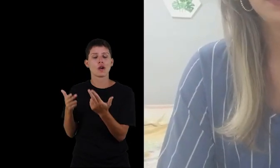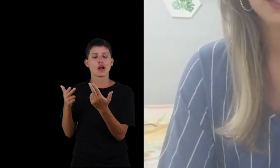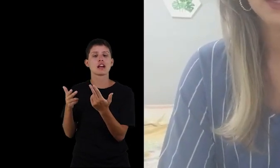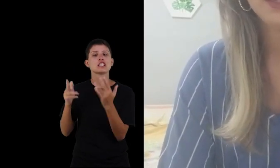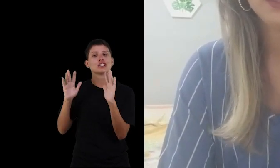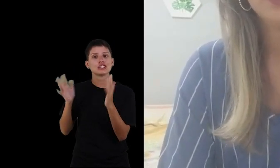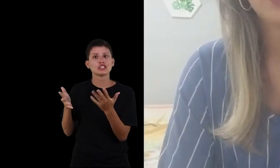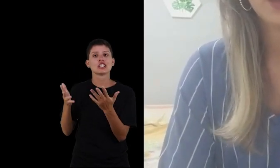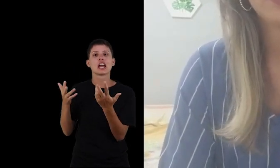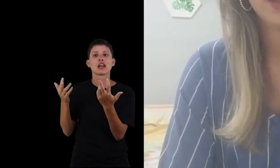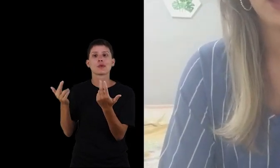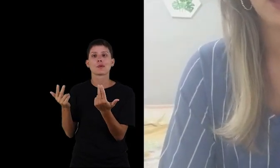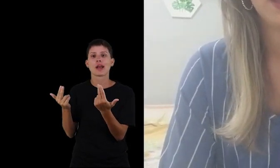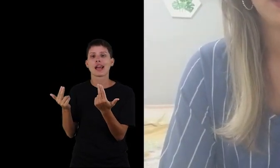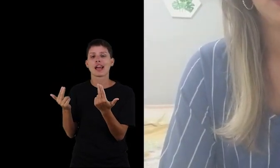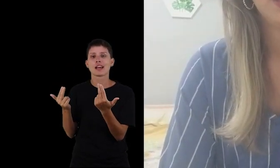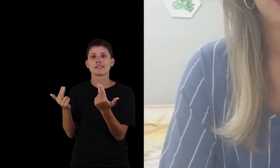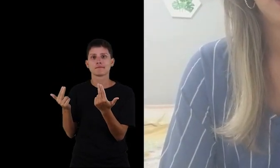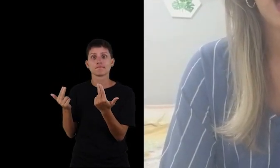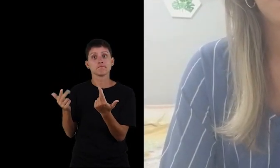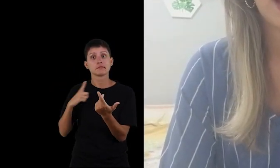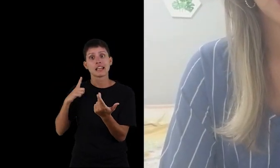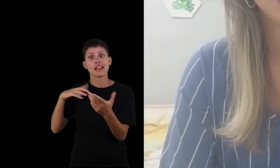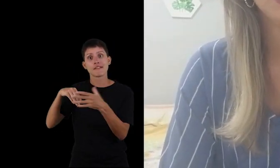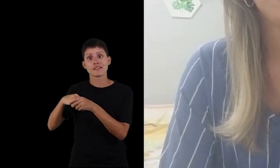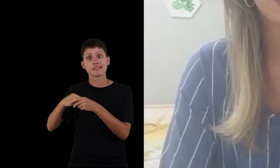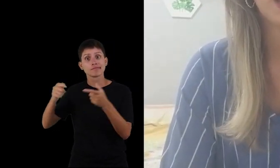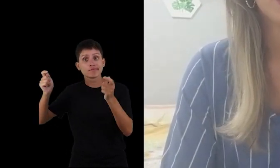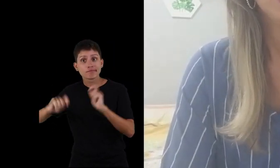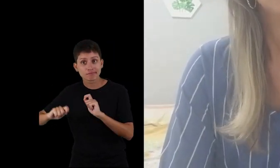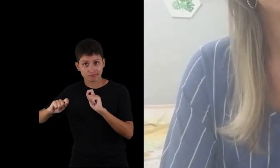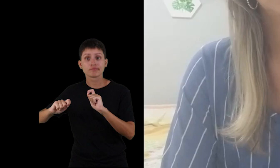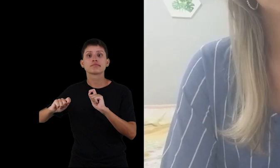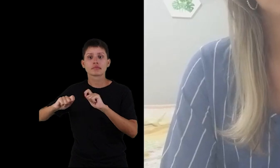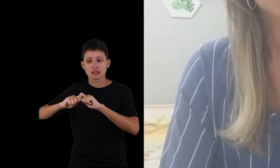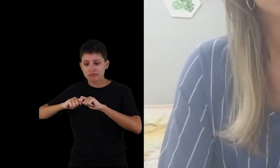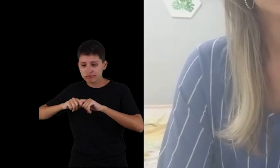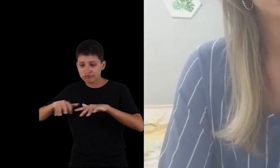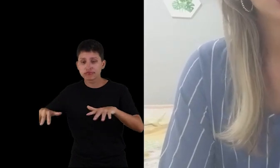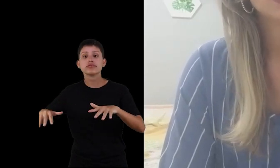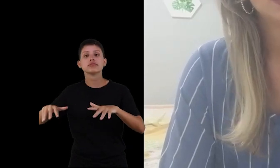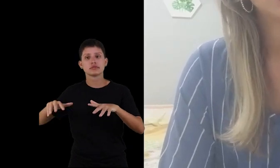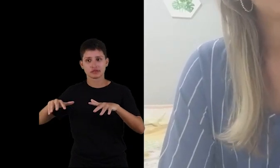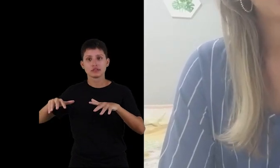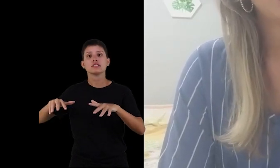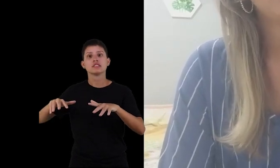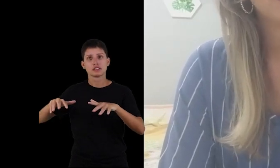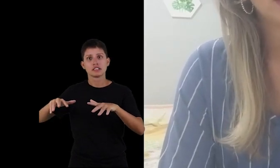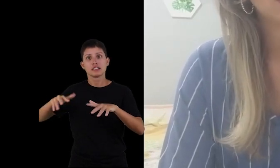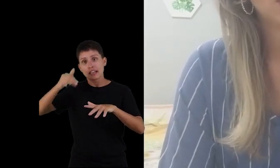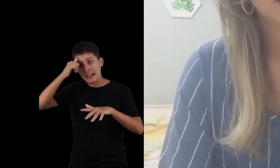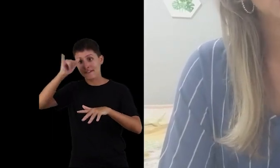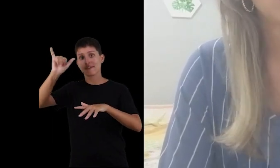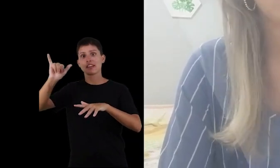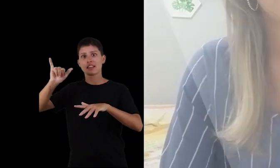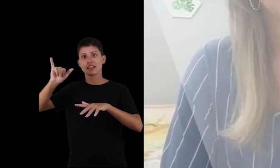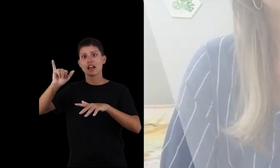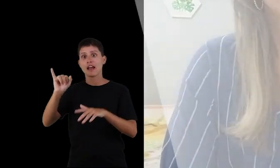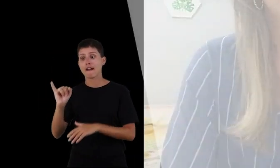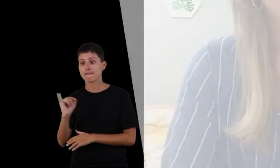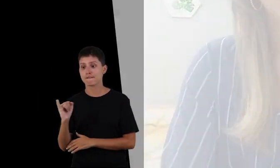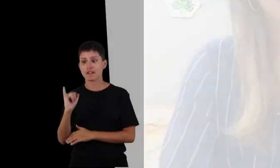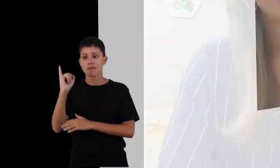capaz de liberar tanto citocinas pró-inflamatórias,